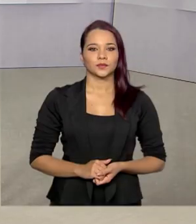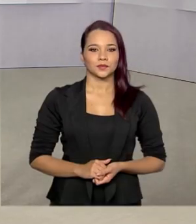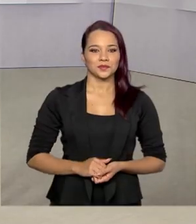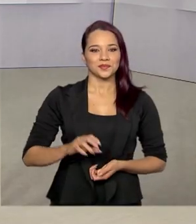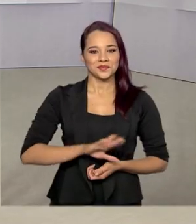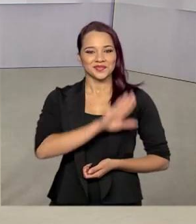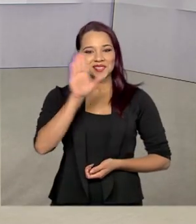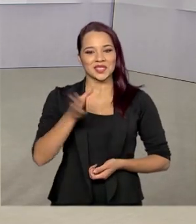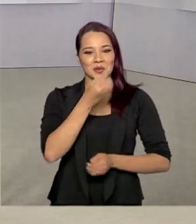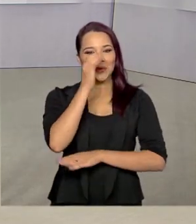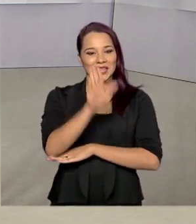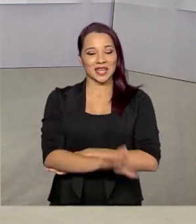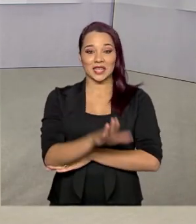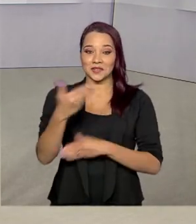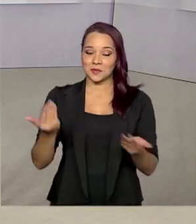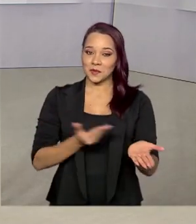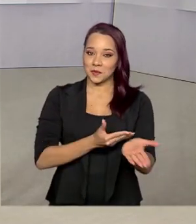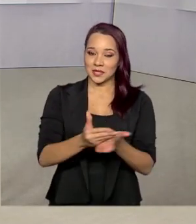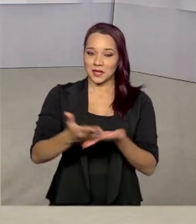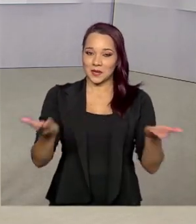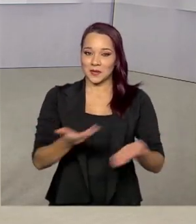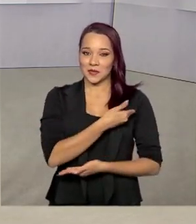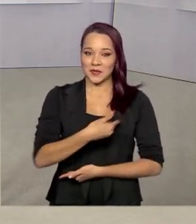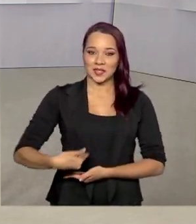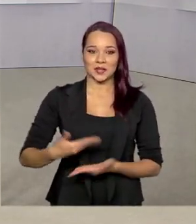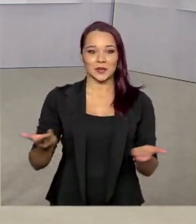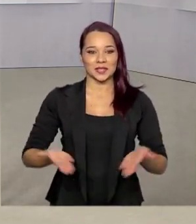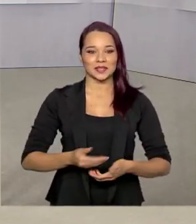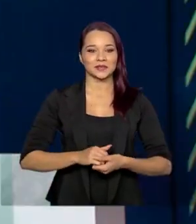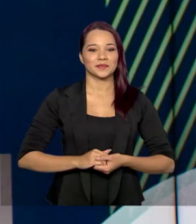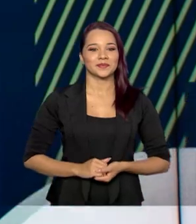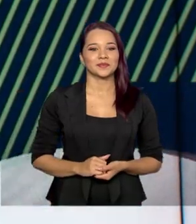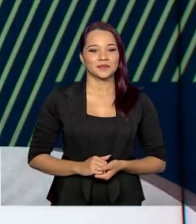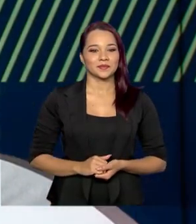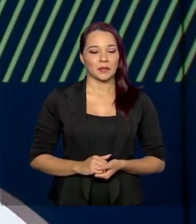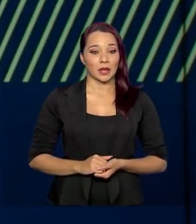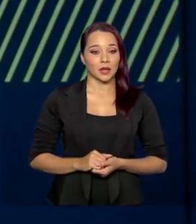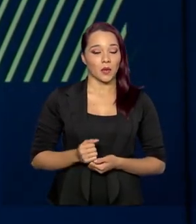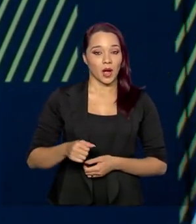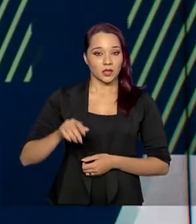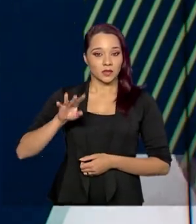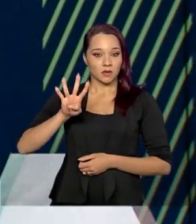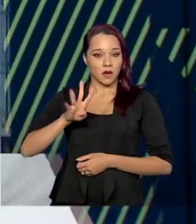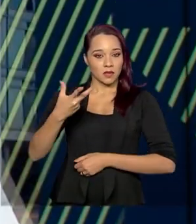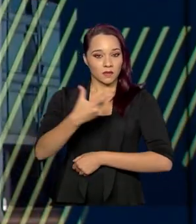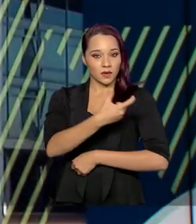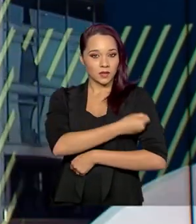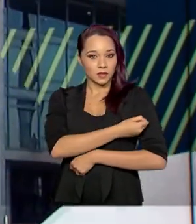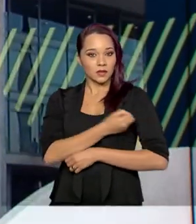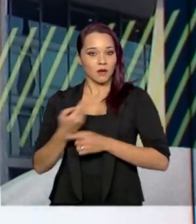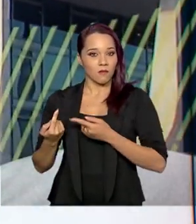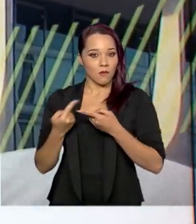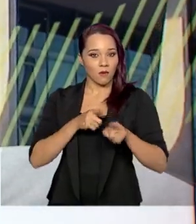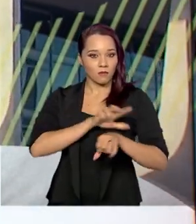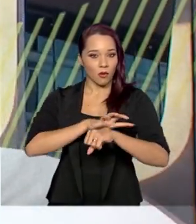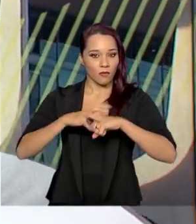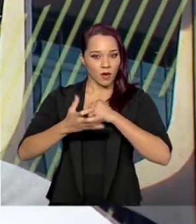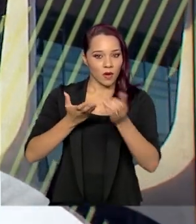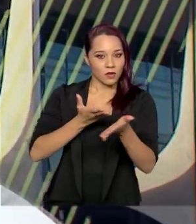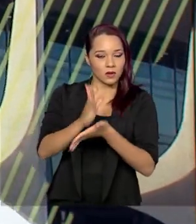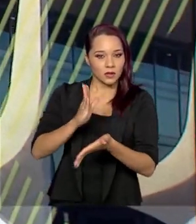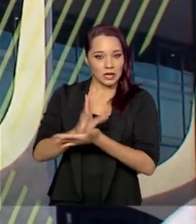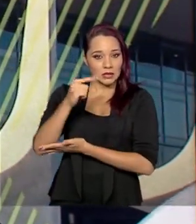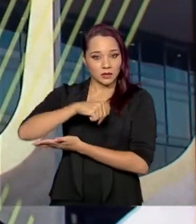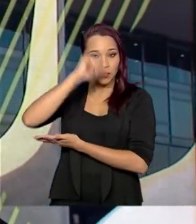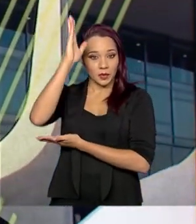Olá, boa tarde. Estamos de volta com o Governo Agora. As quatro vacinas contra o novo coronavírus autorizadas